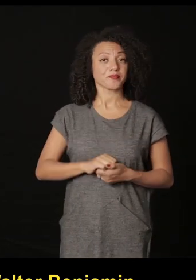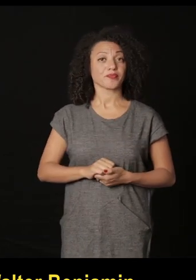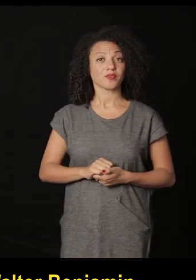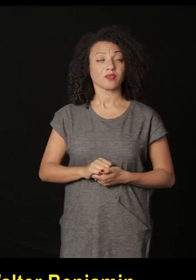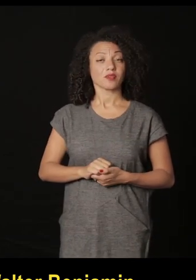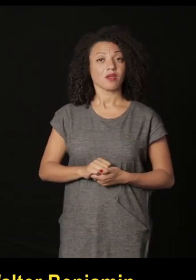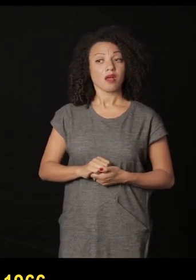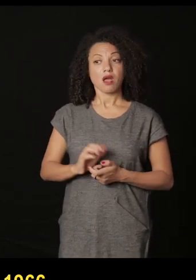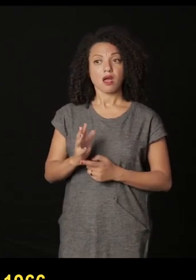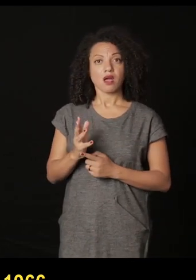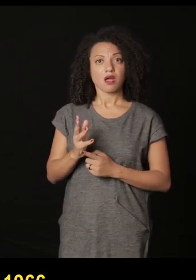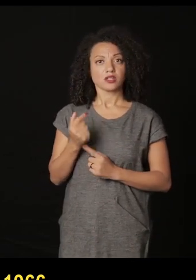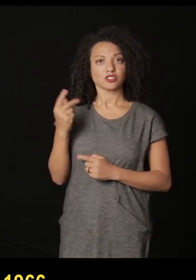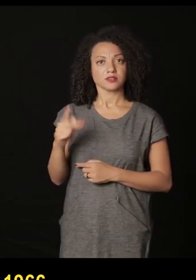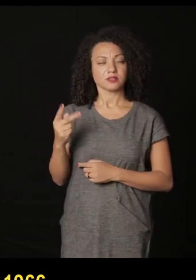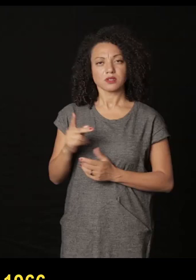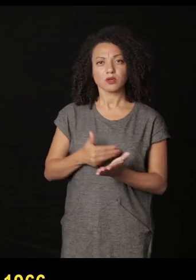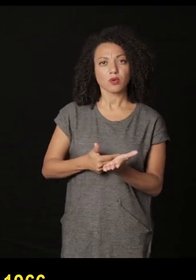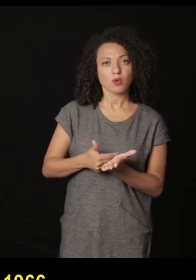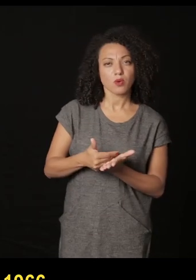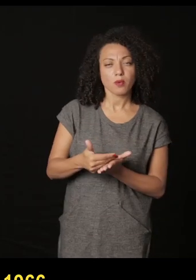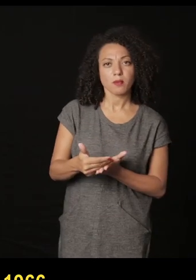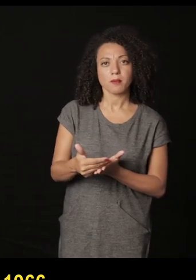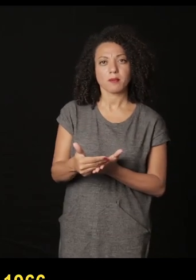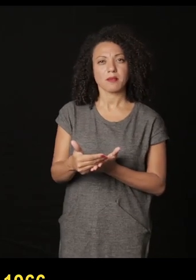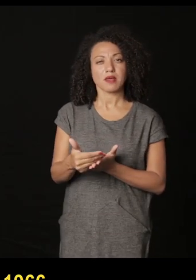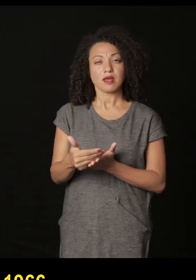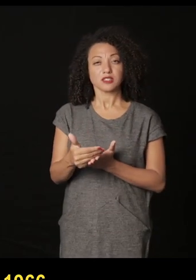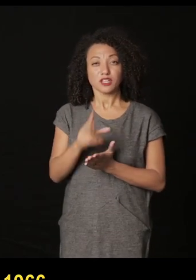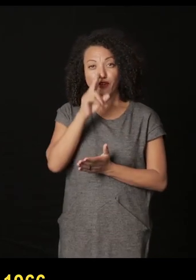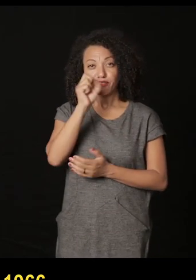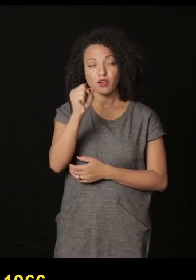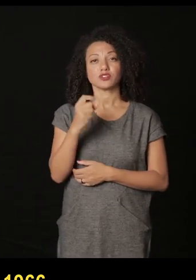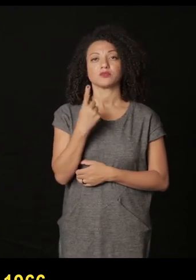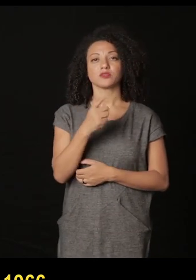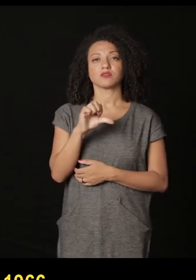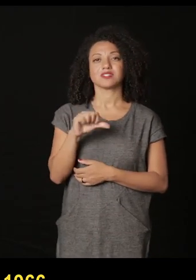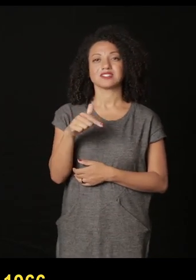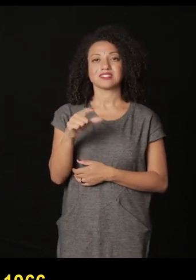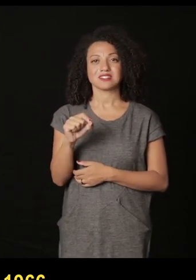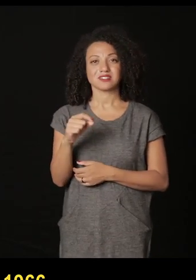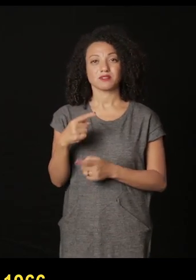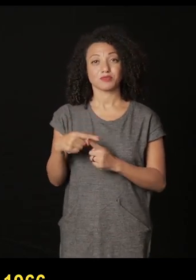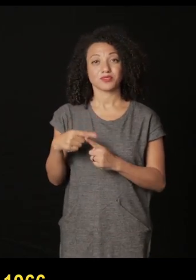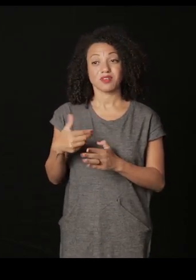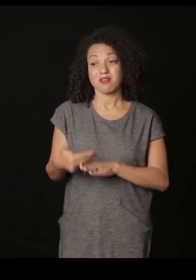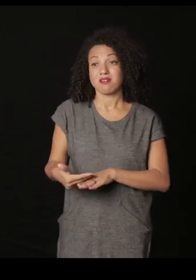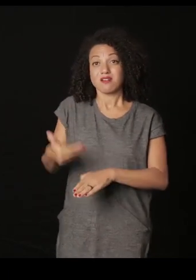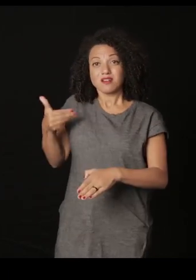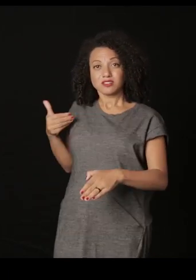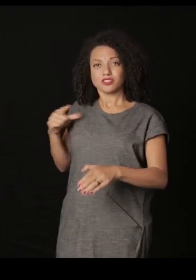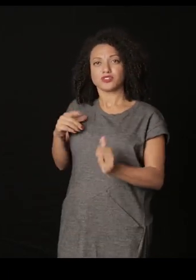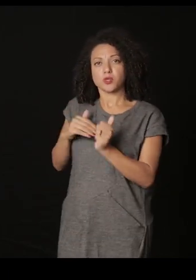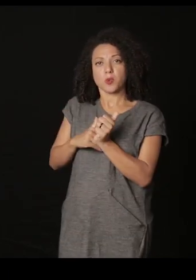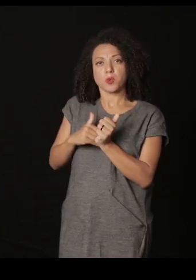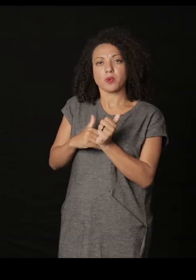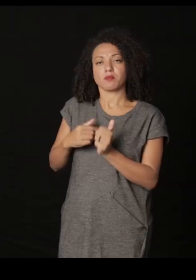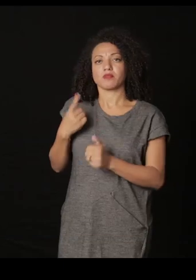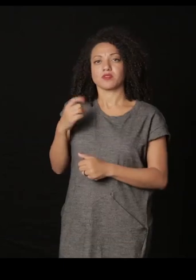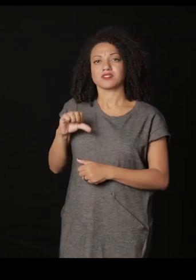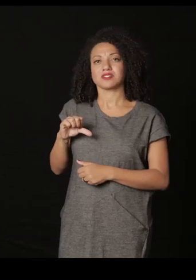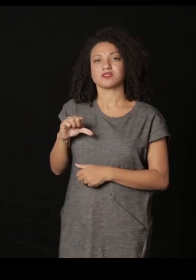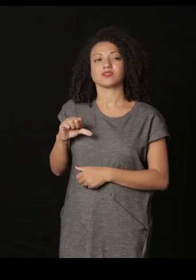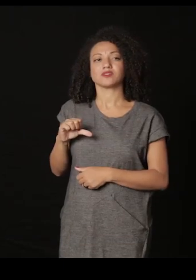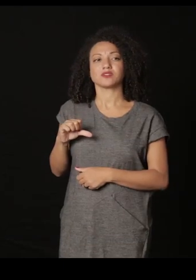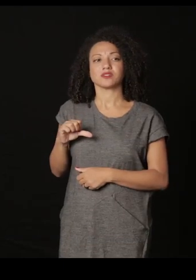anos 70 foi muito secreto de 36 até 66 é também o